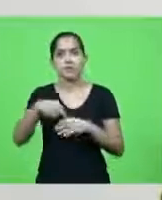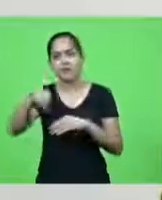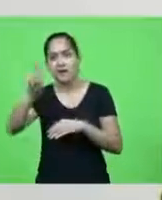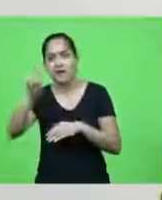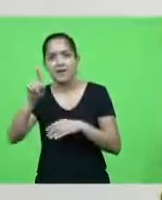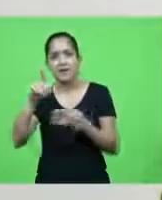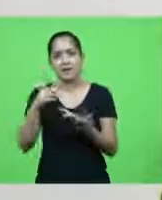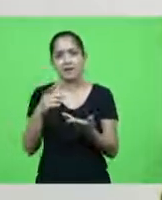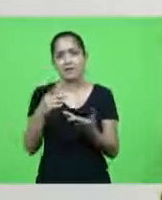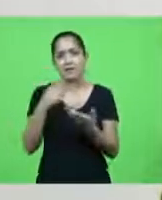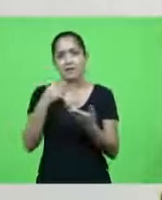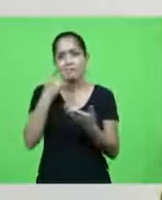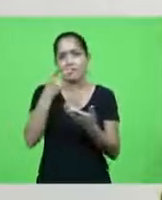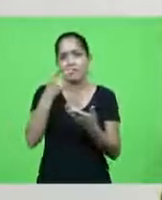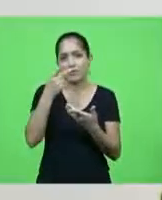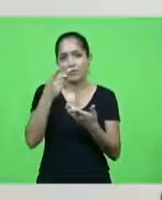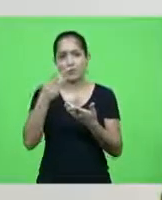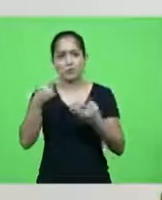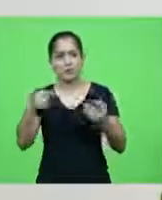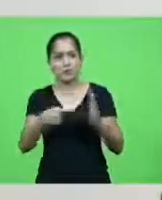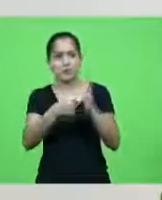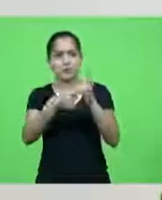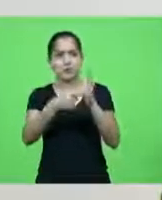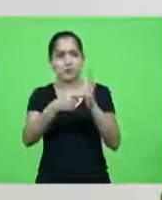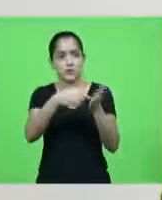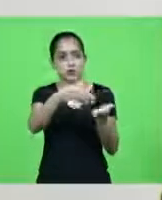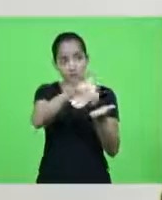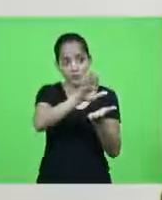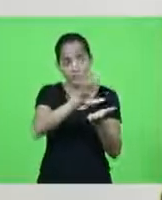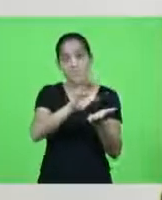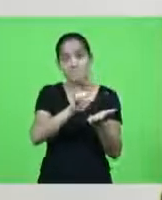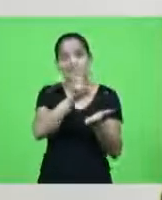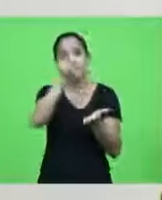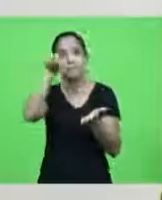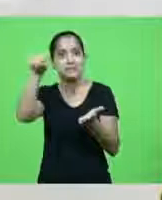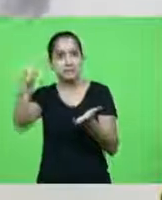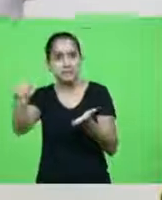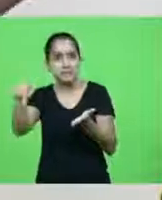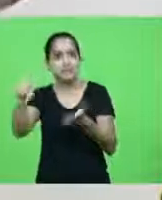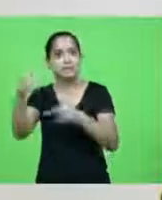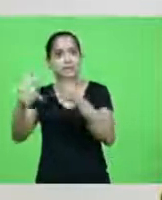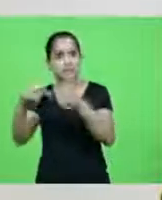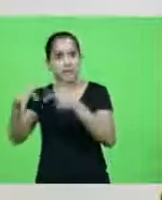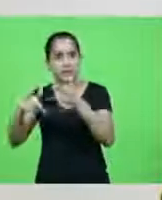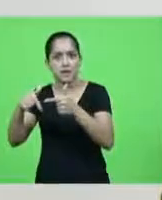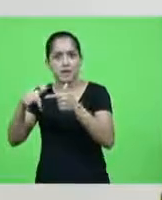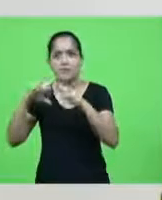falou lá encheu o saco lá então eu vou te tirar do porto mas tu vai coordenar agora todos os portos